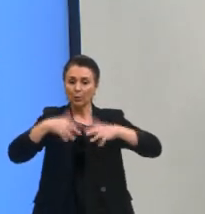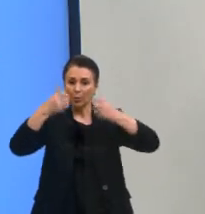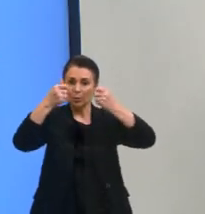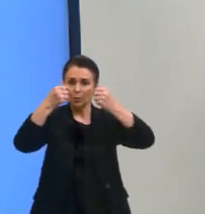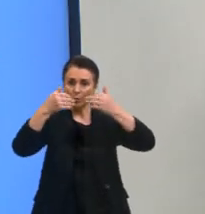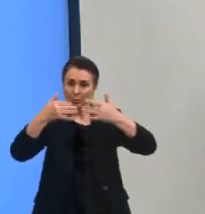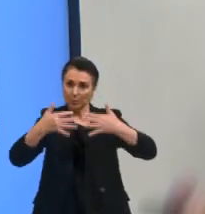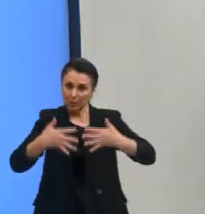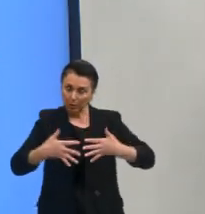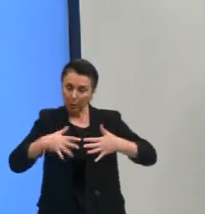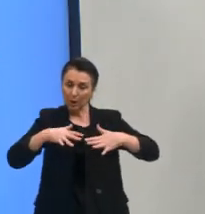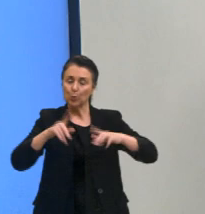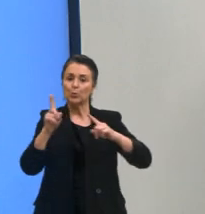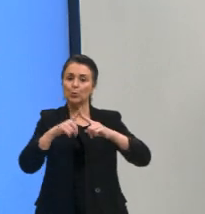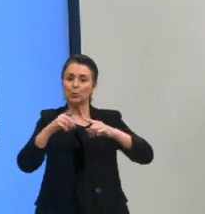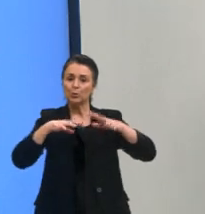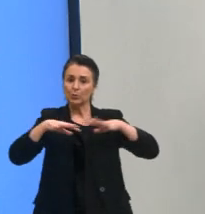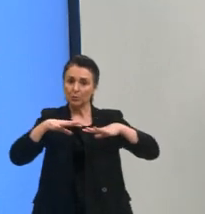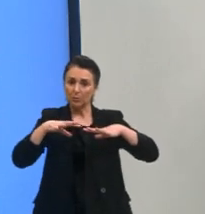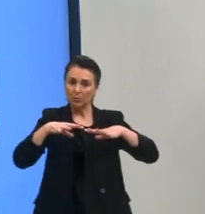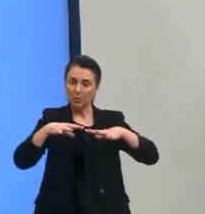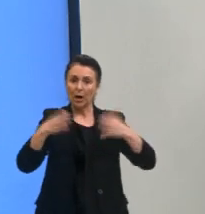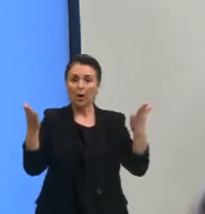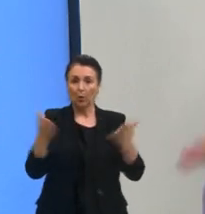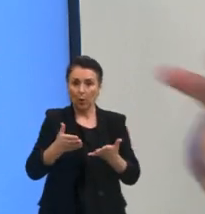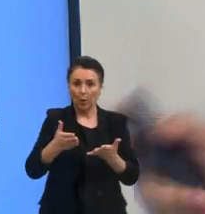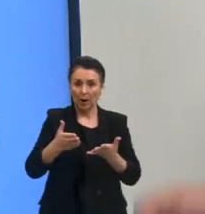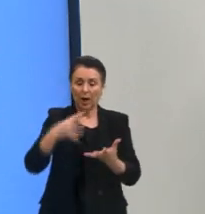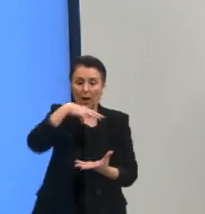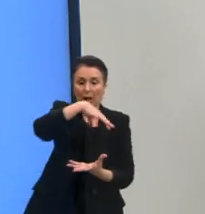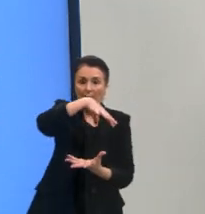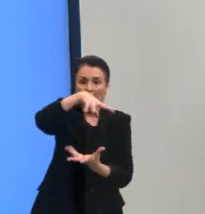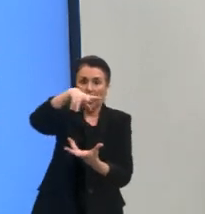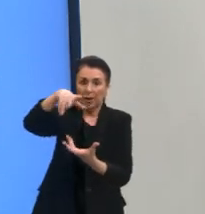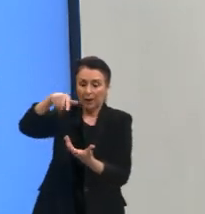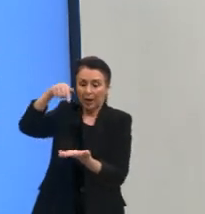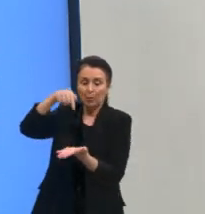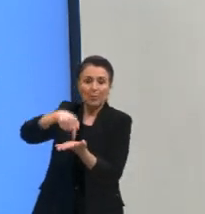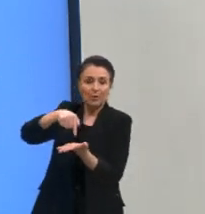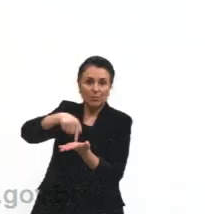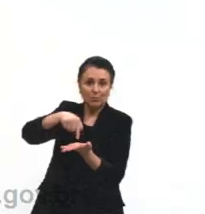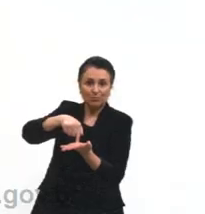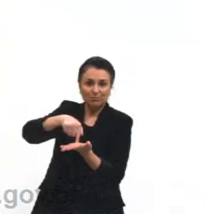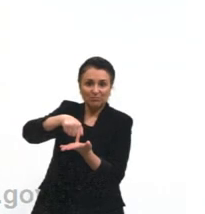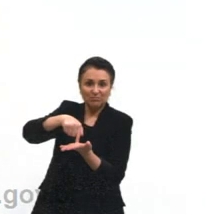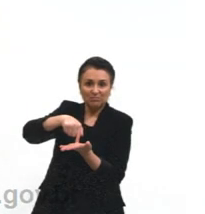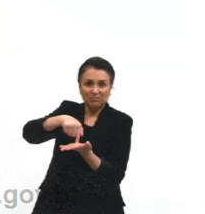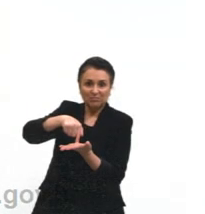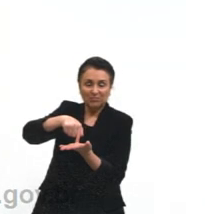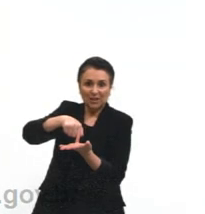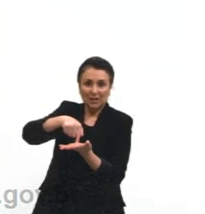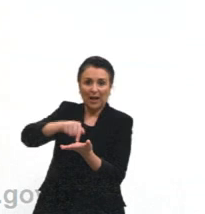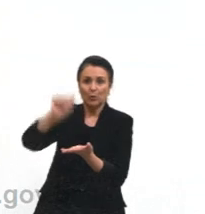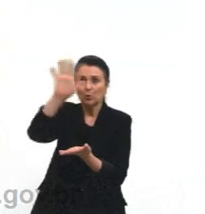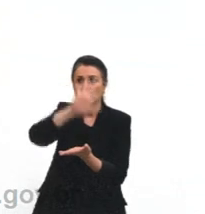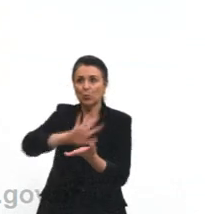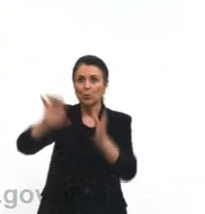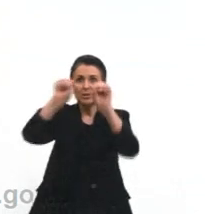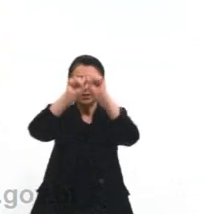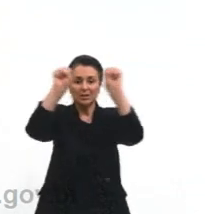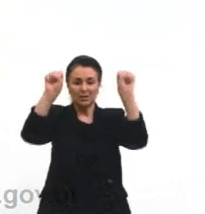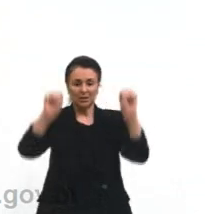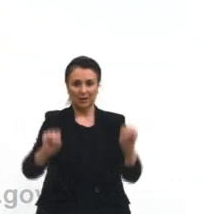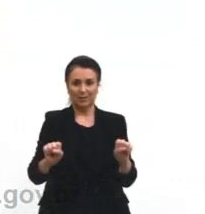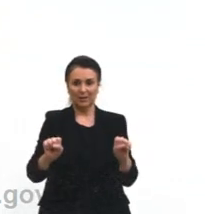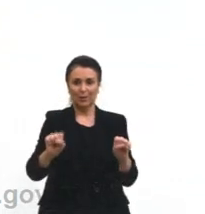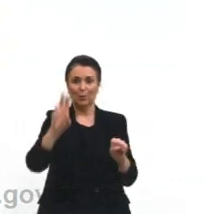consideração de que não mais a Terra estava no centro do nosso sistema, que naquela época era considerado o universo mesmo.